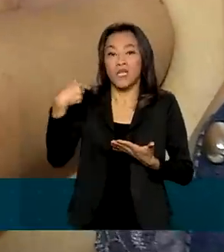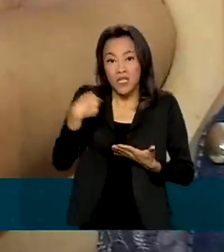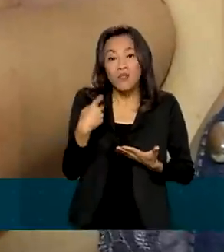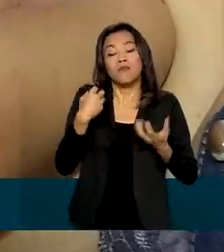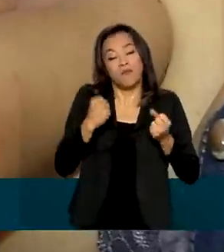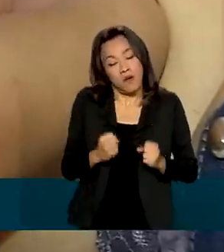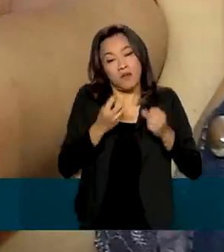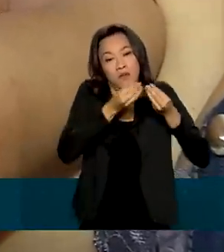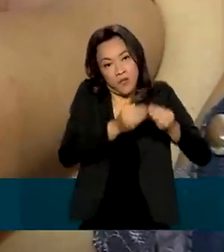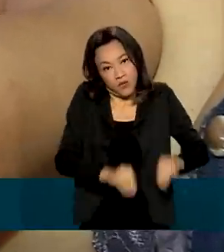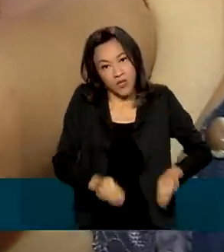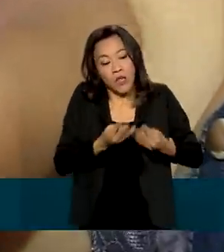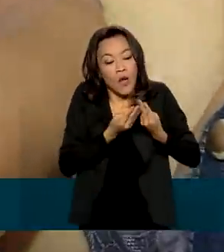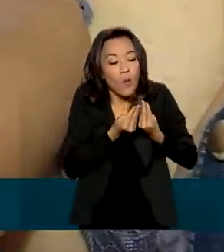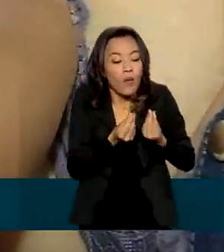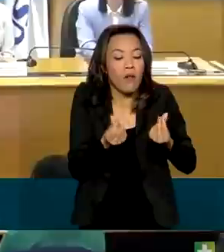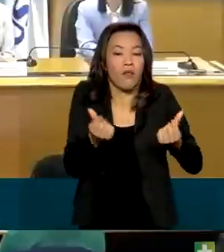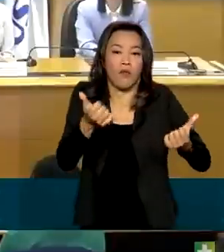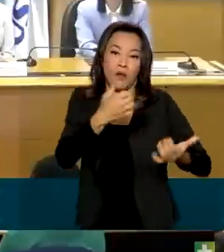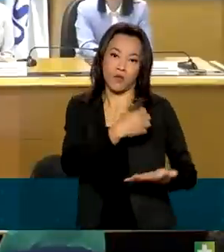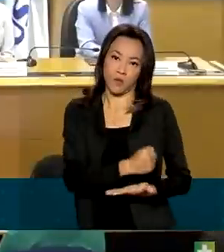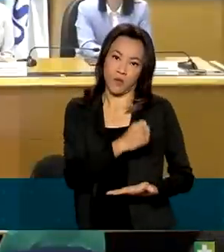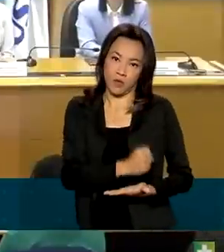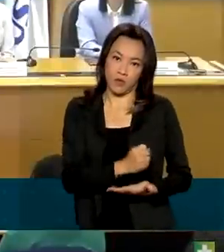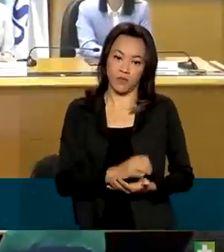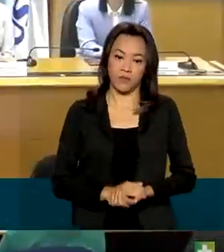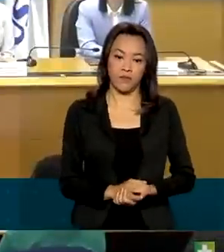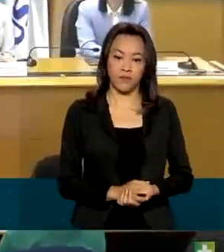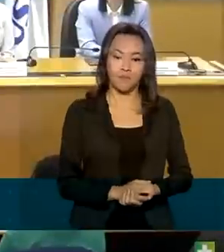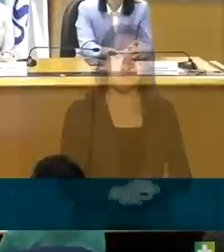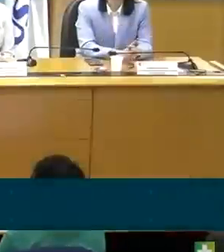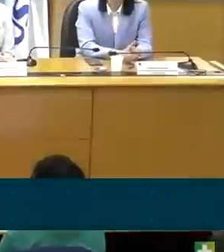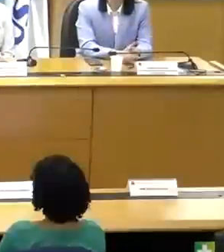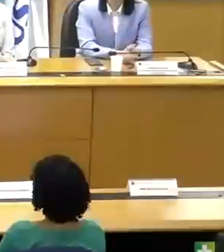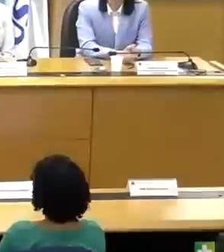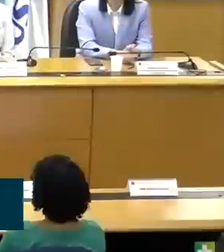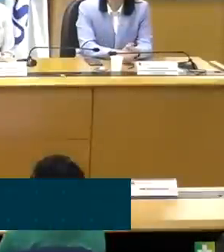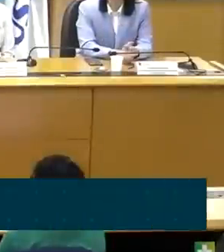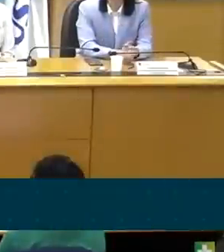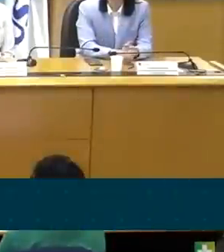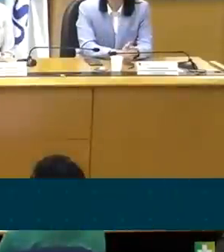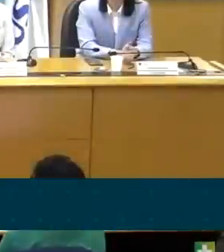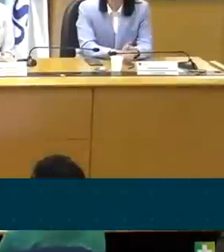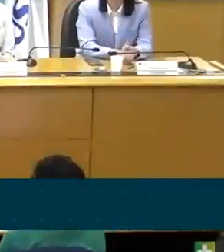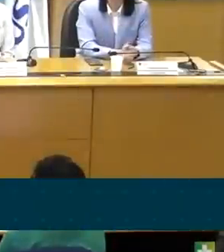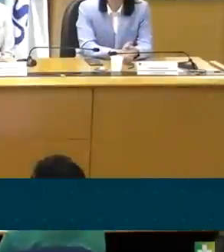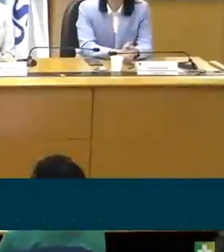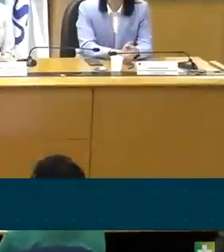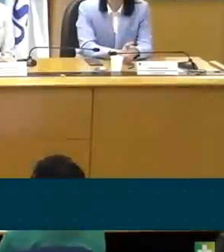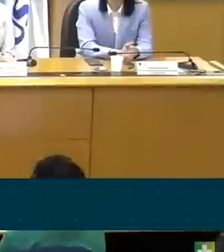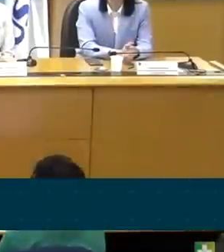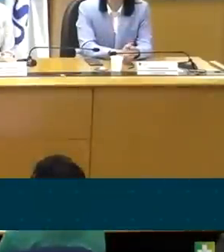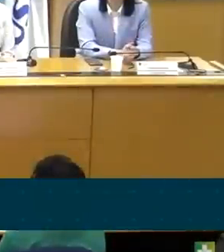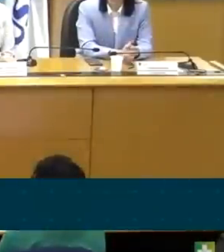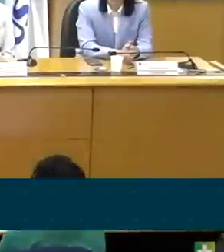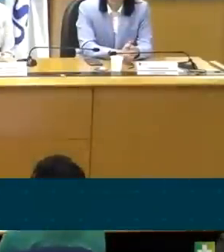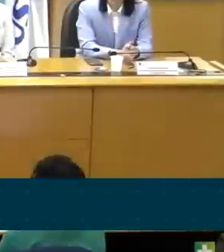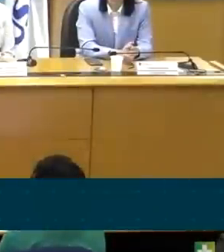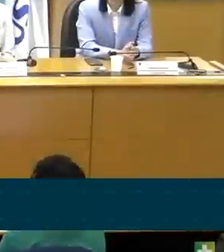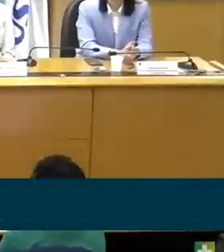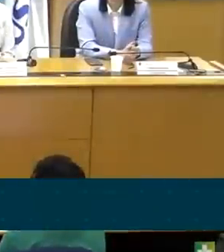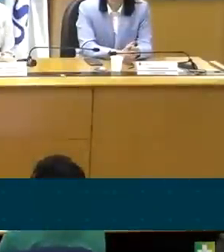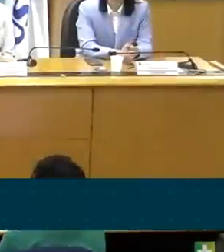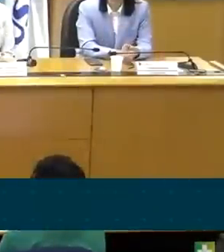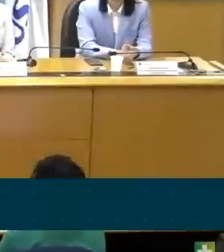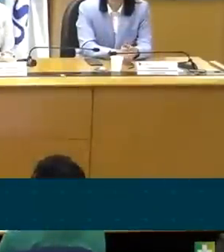interferir na qualidade do leite. Doar é simples, doar é seguro, doar é amor, doar é